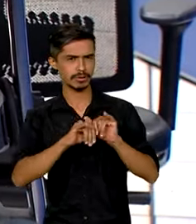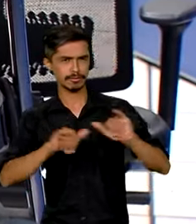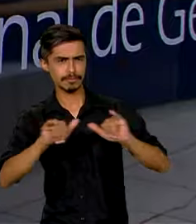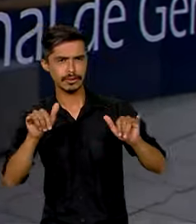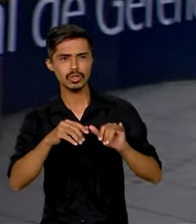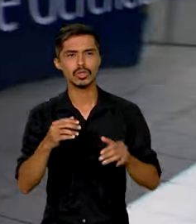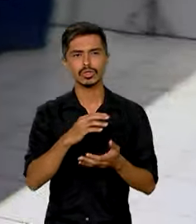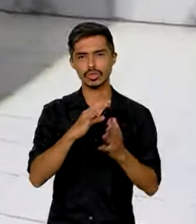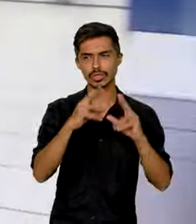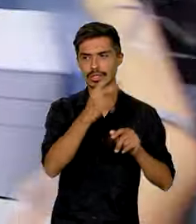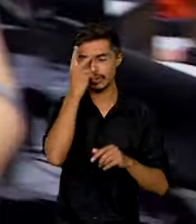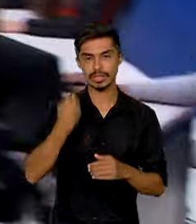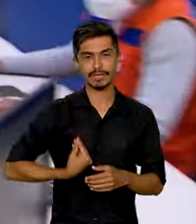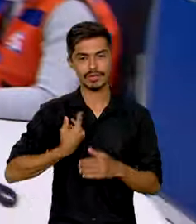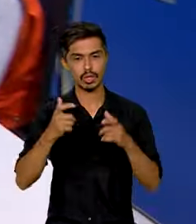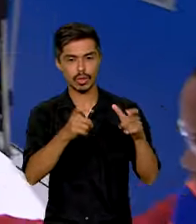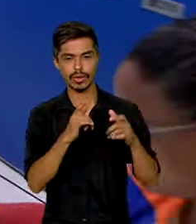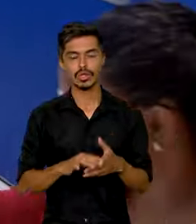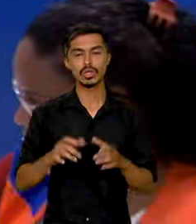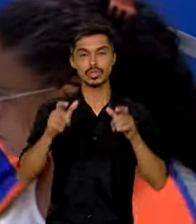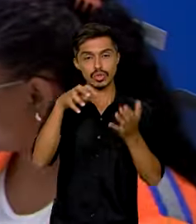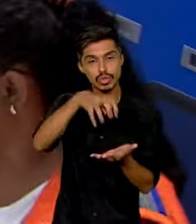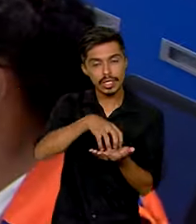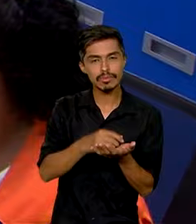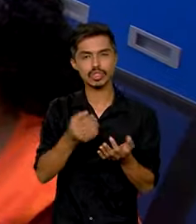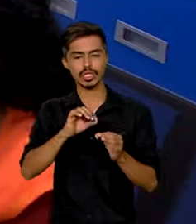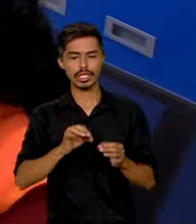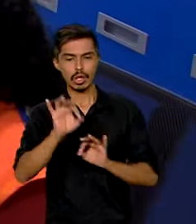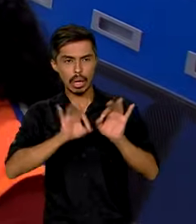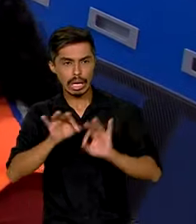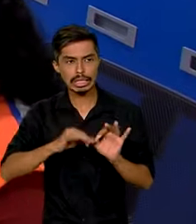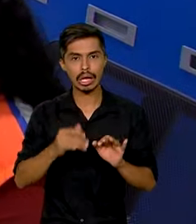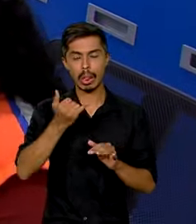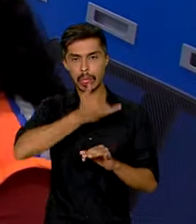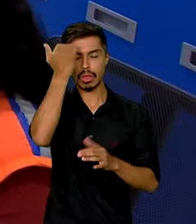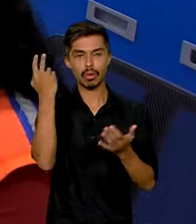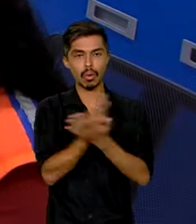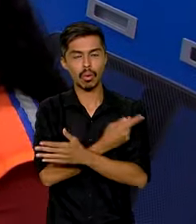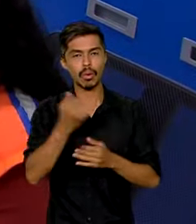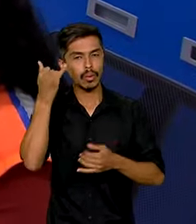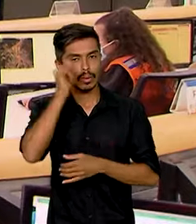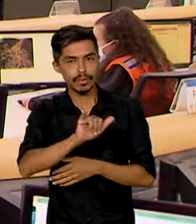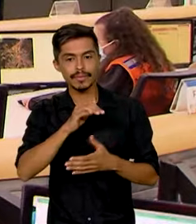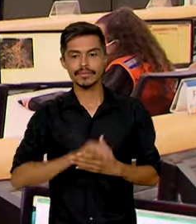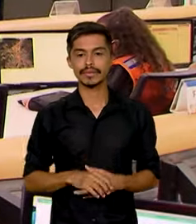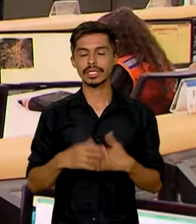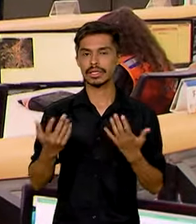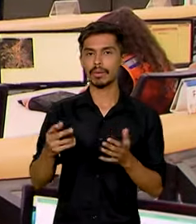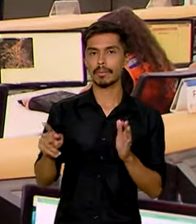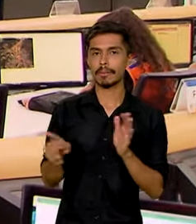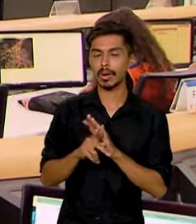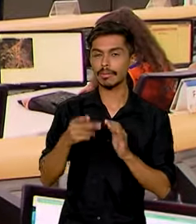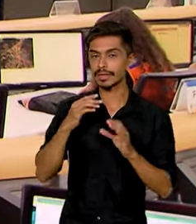os moradores, o Centro Nacional de Gerenciamento de Riscos e Desastres da Defesa Civil Nacional anunciou